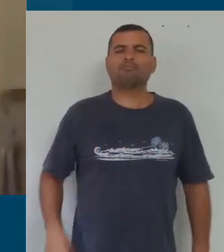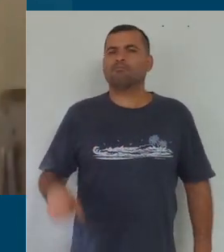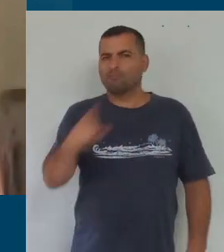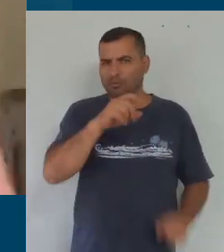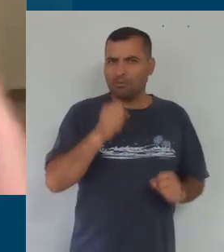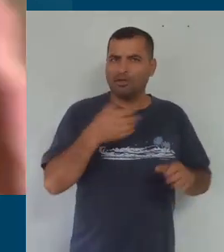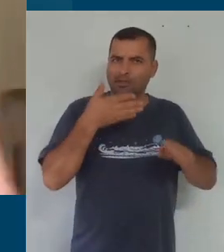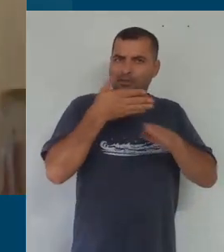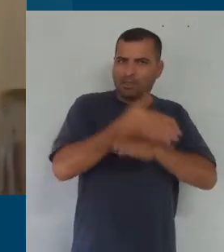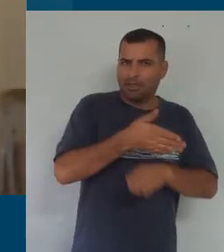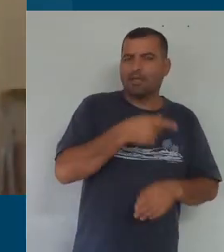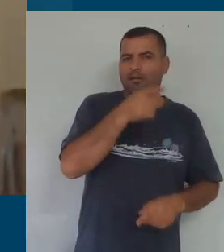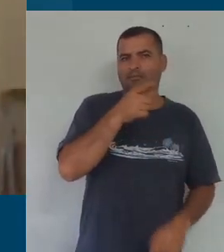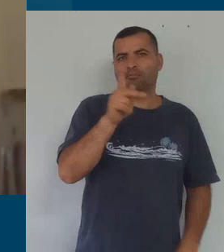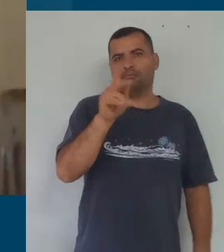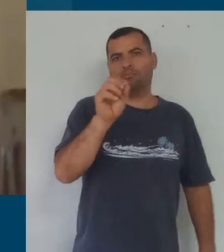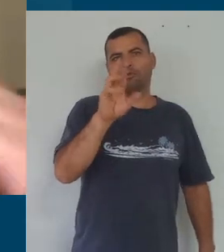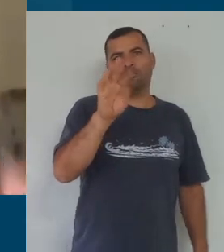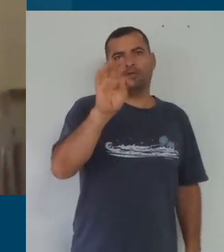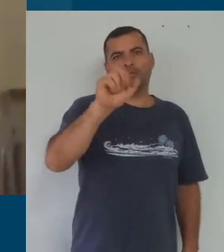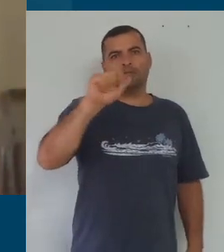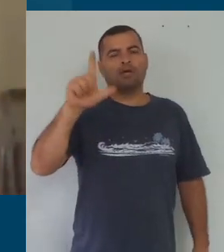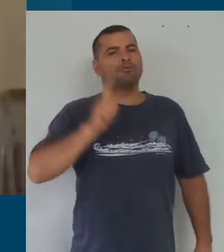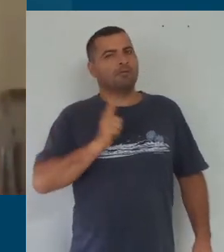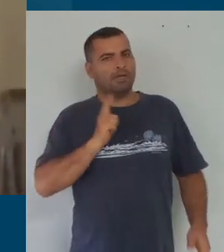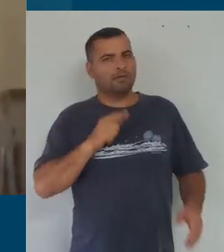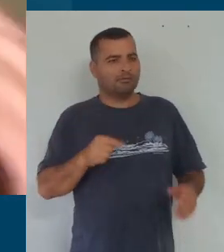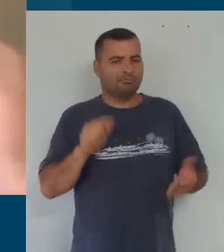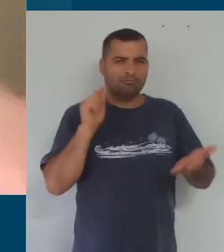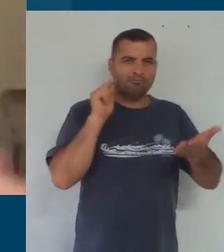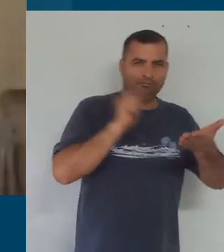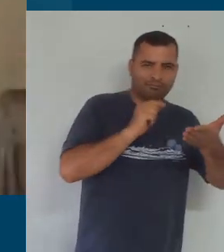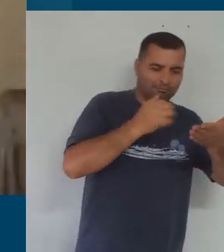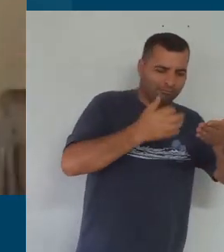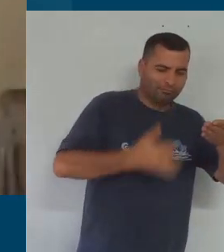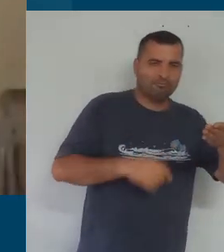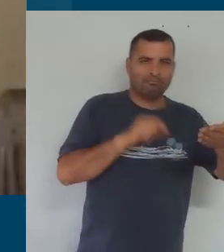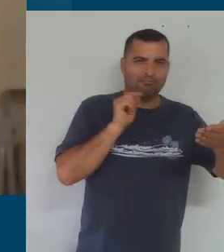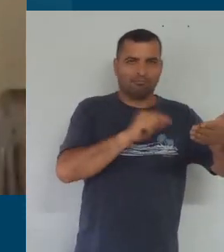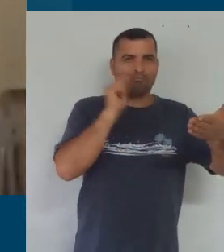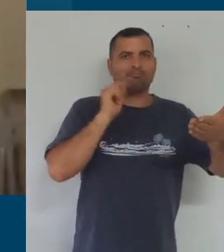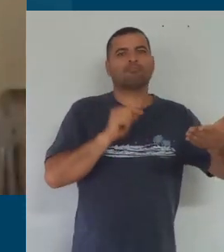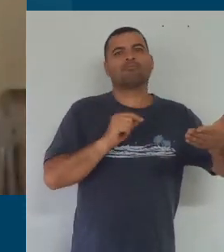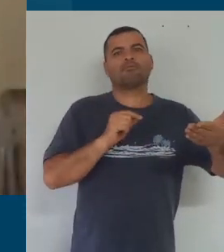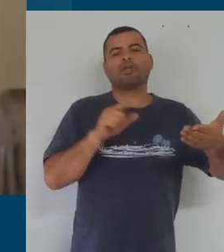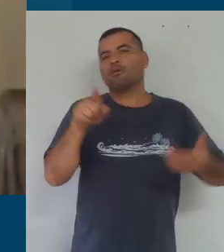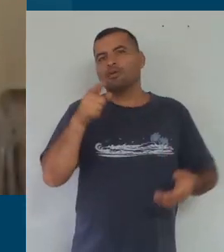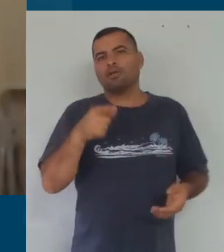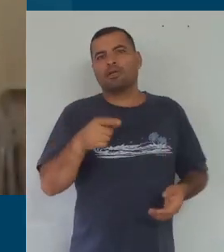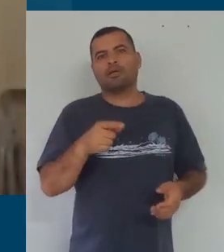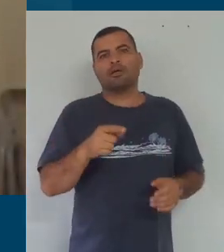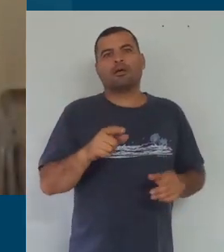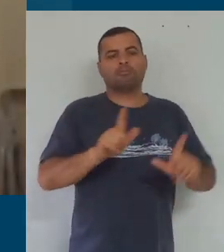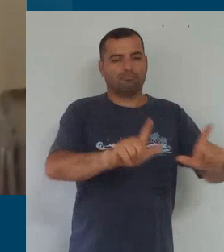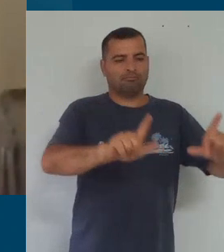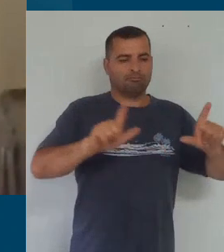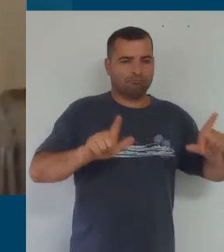portal, lá vai ter o acesso, como vocês sempre entraram, para que vocês possam fazer impressão do certificado.